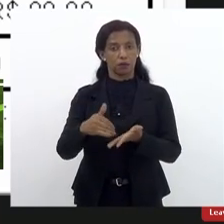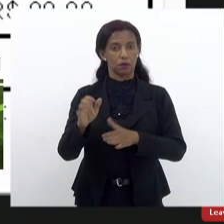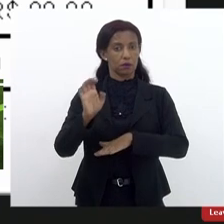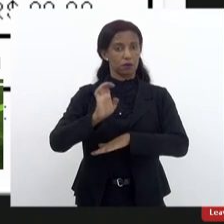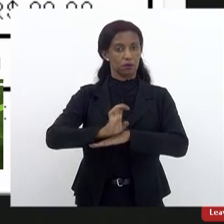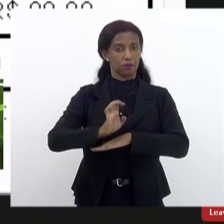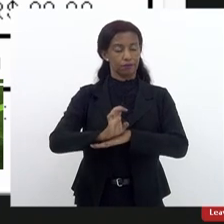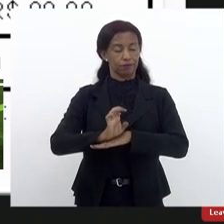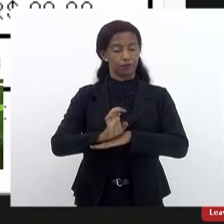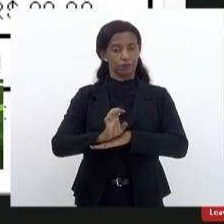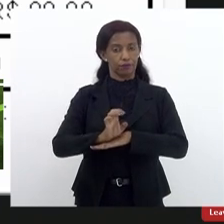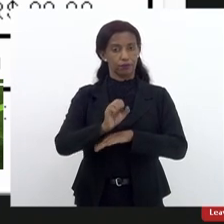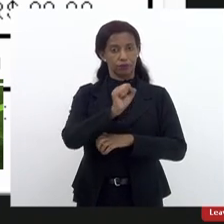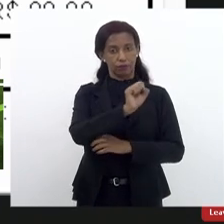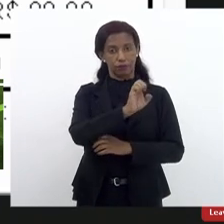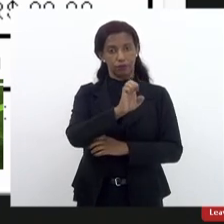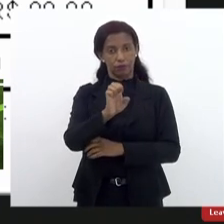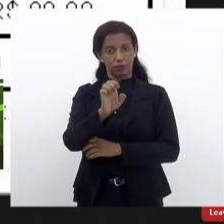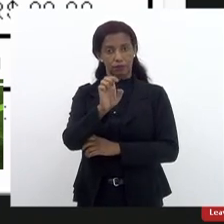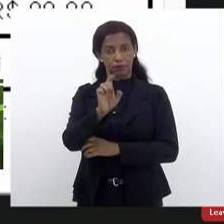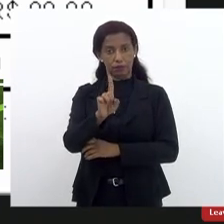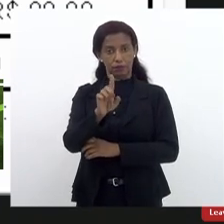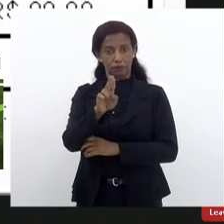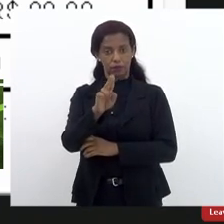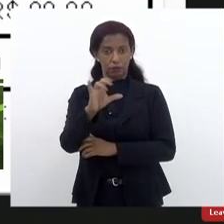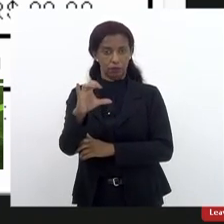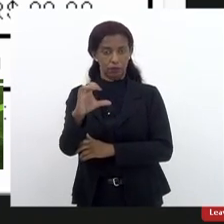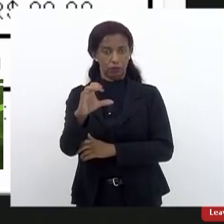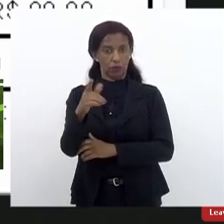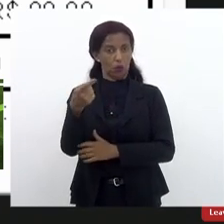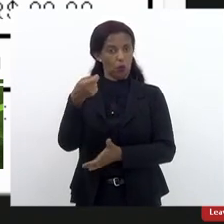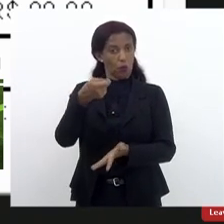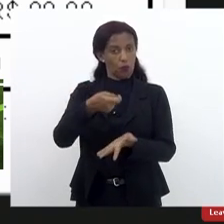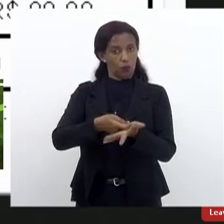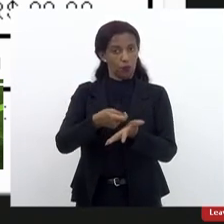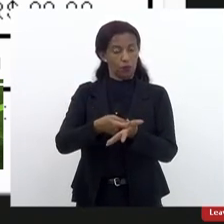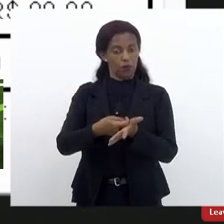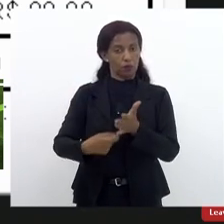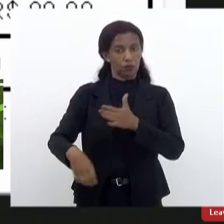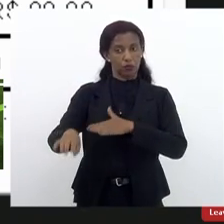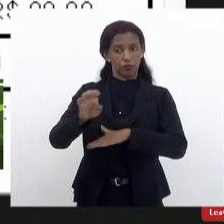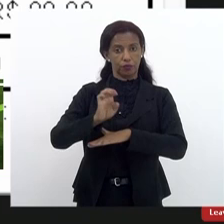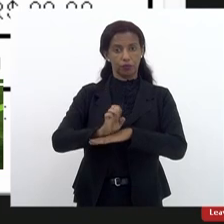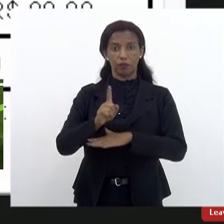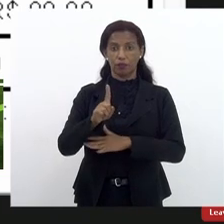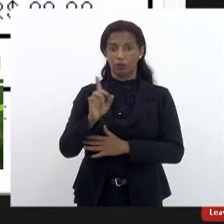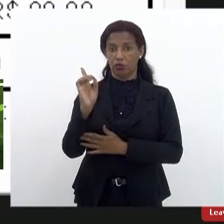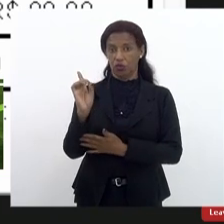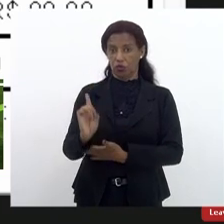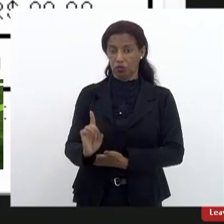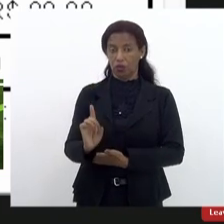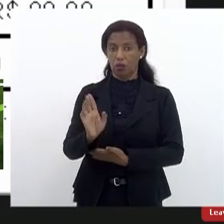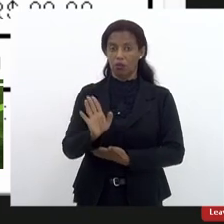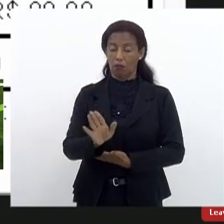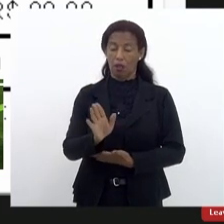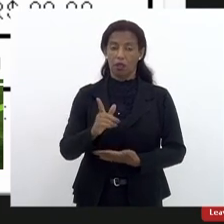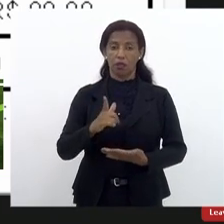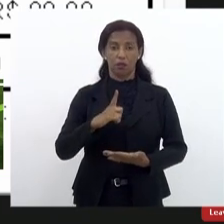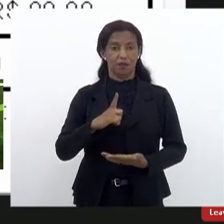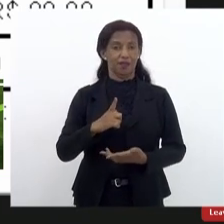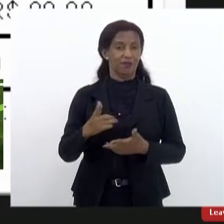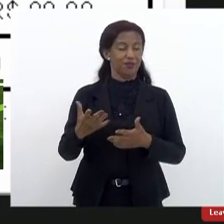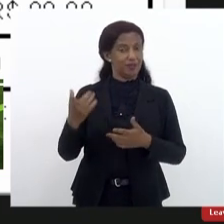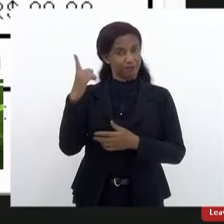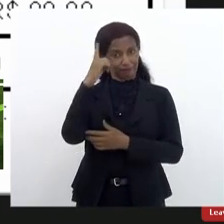Educação. Por isso, a afirmação de que a condição de órgão de Estado, ela é de direito, mas, de fato, ela fica bem